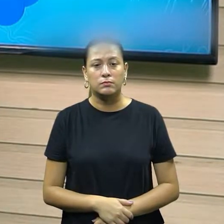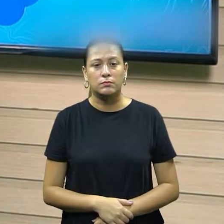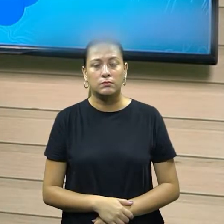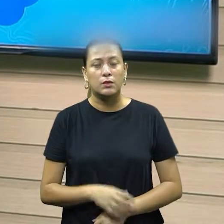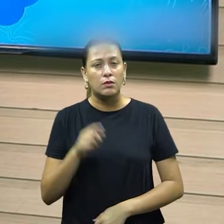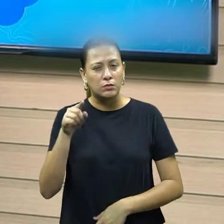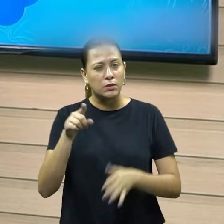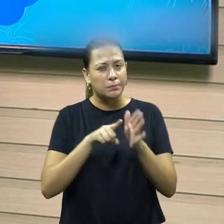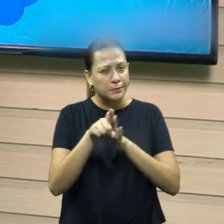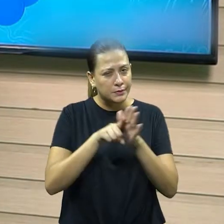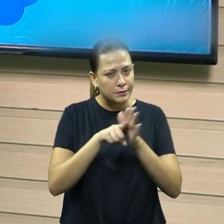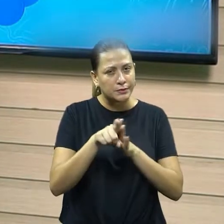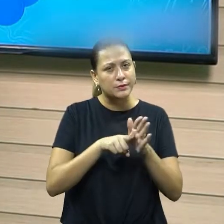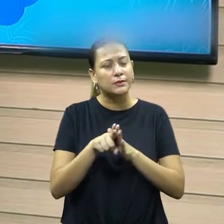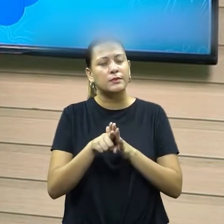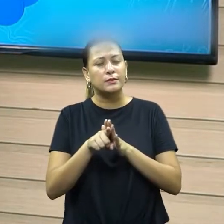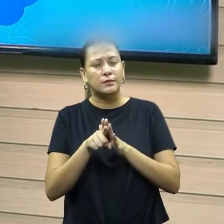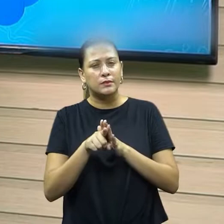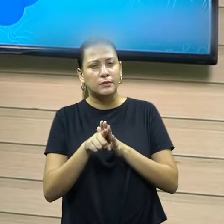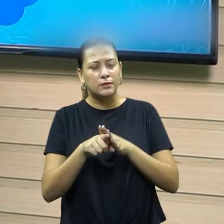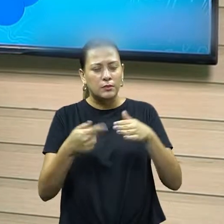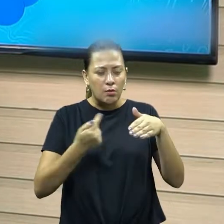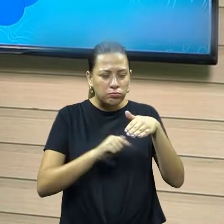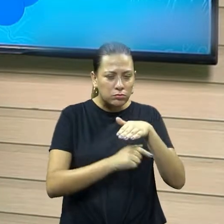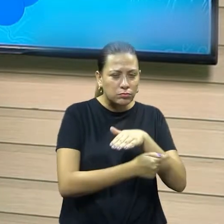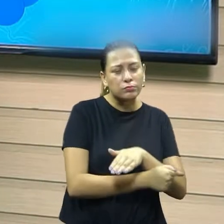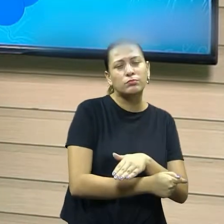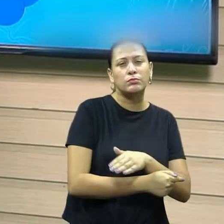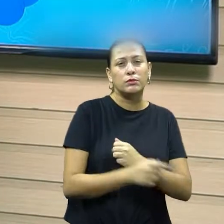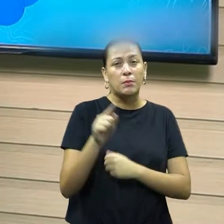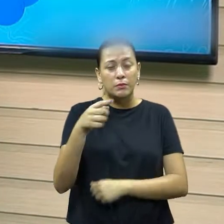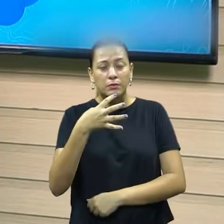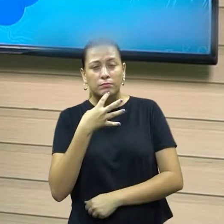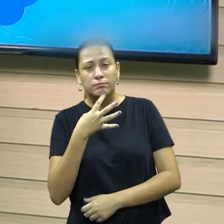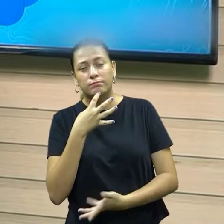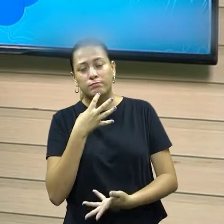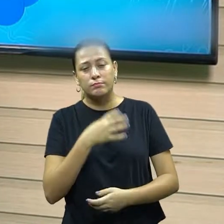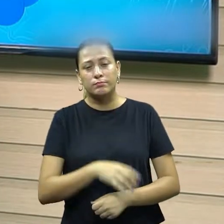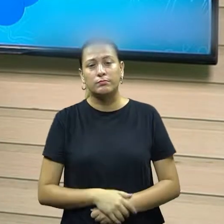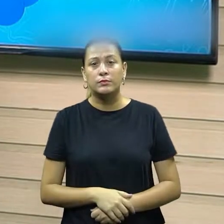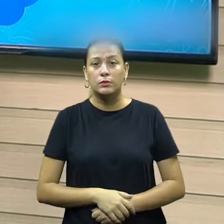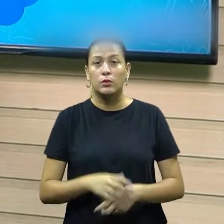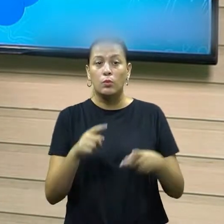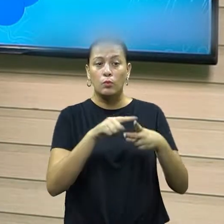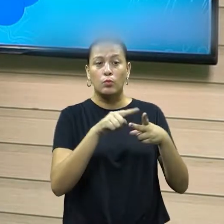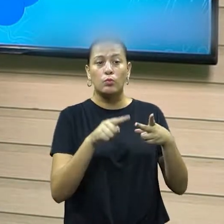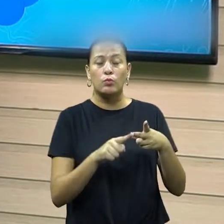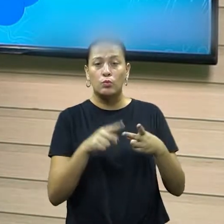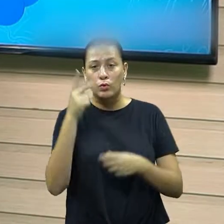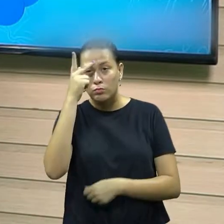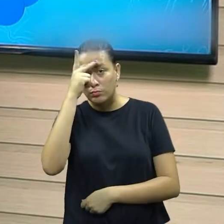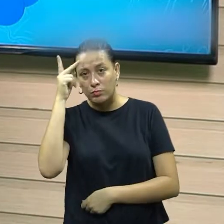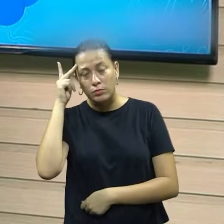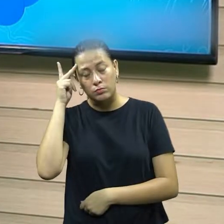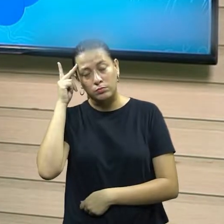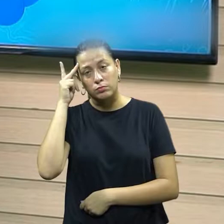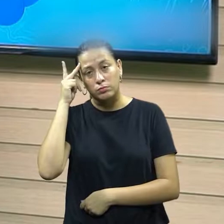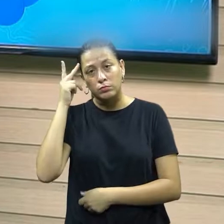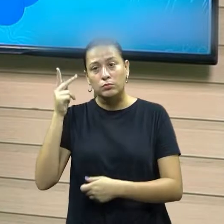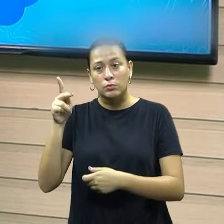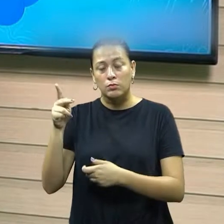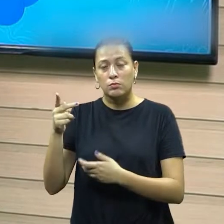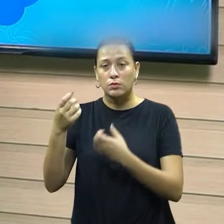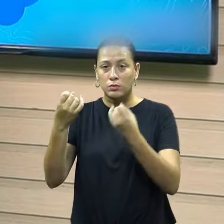trouxemos aqui na aula, vocês pesquisem mais, aprofundam mais e poderem conhecer e poderem estar conhecendo. Eu trouxe dois autores para vocês, né, que